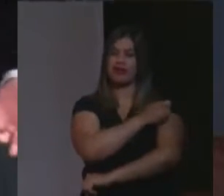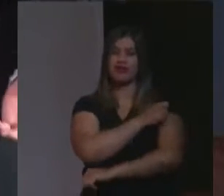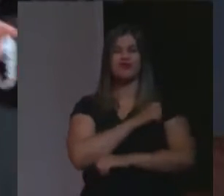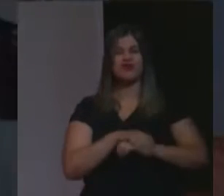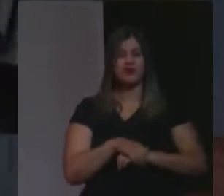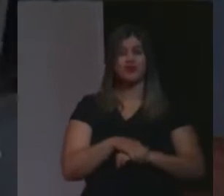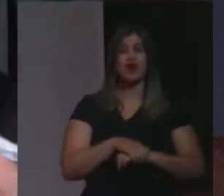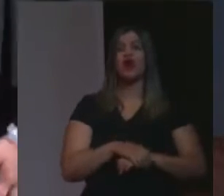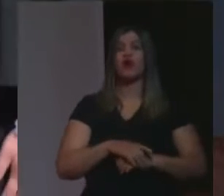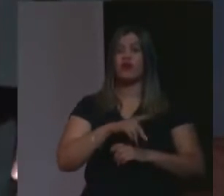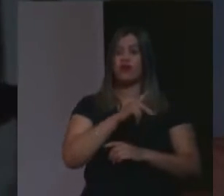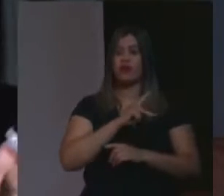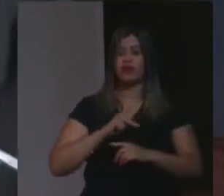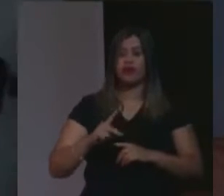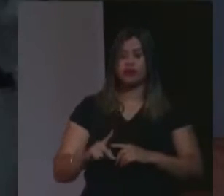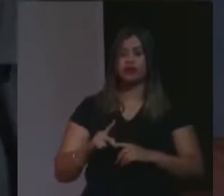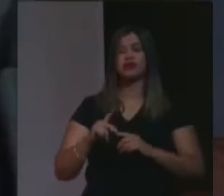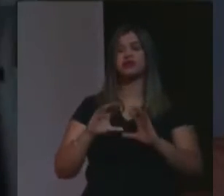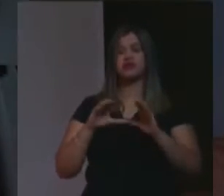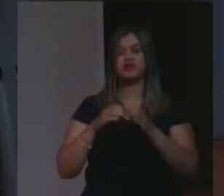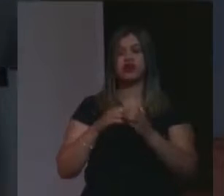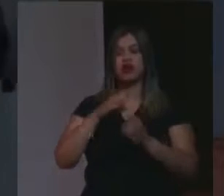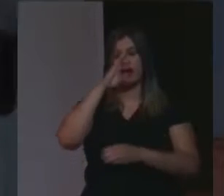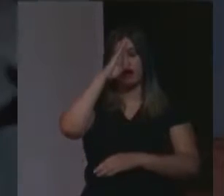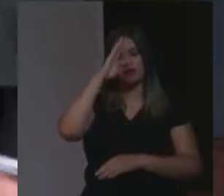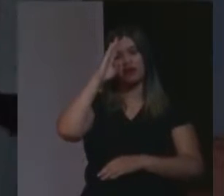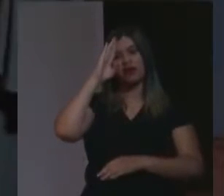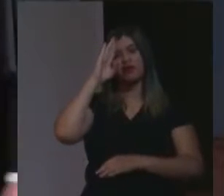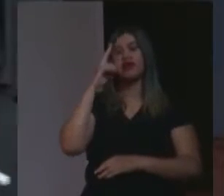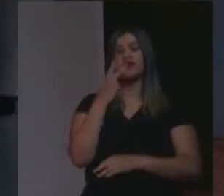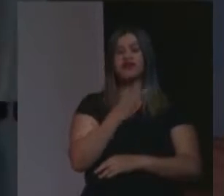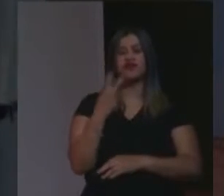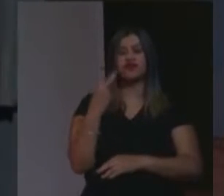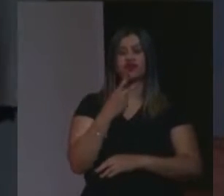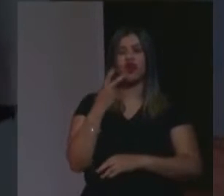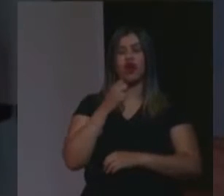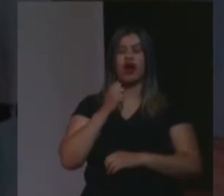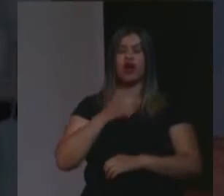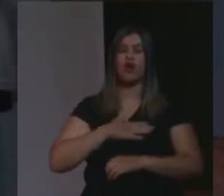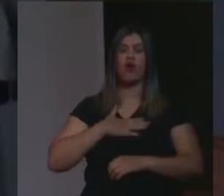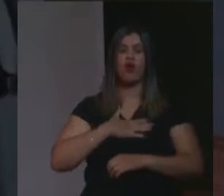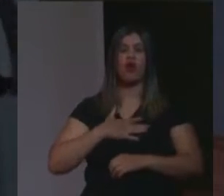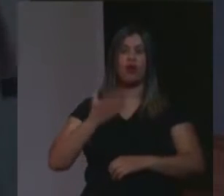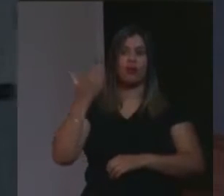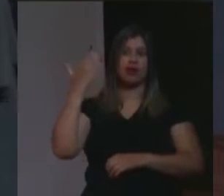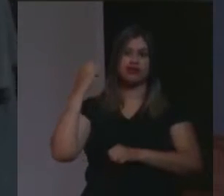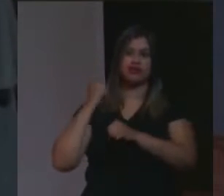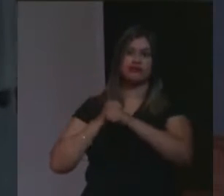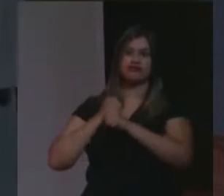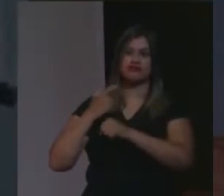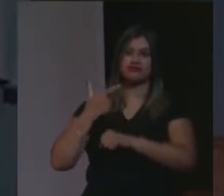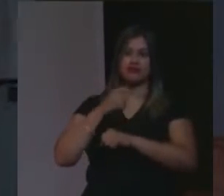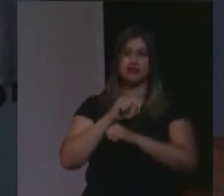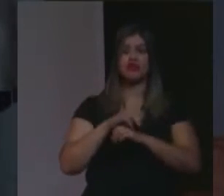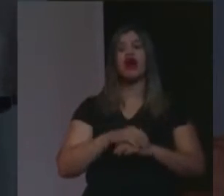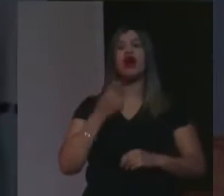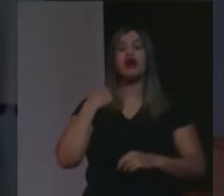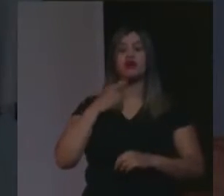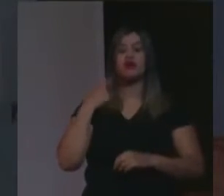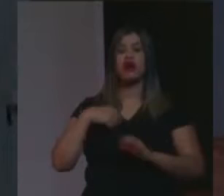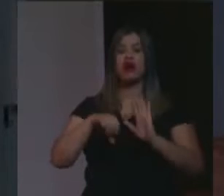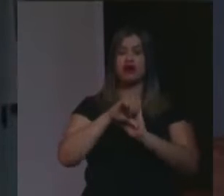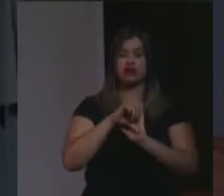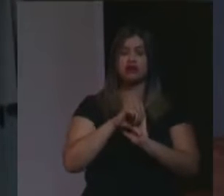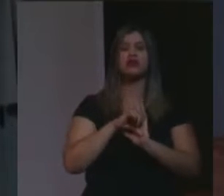presidente do Centro Acadêmico 22 de Agosto há quase 20 anos, sou advogado criminalista, fui presidente do